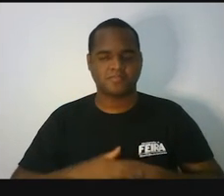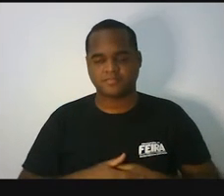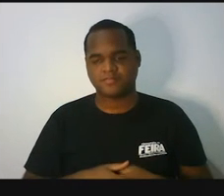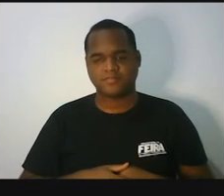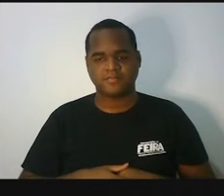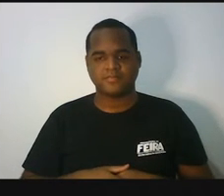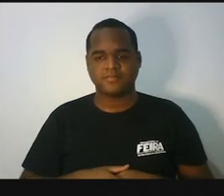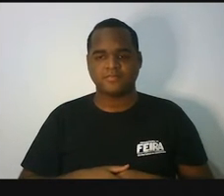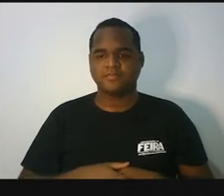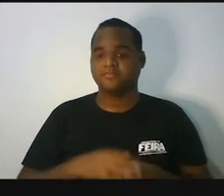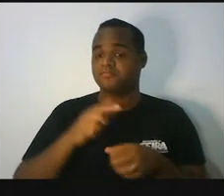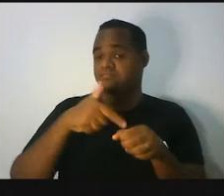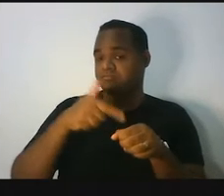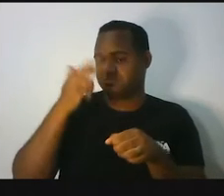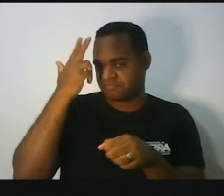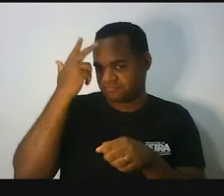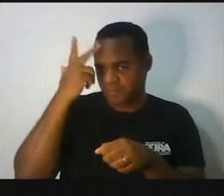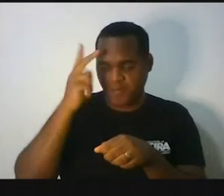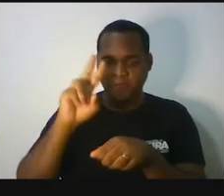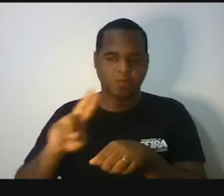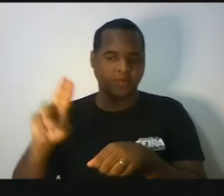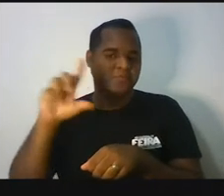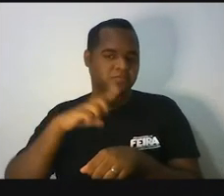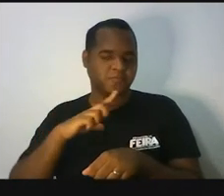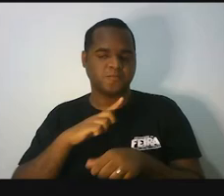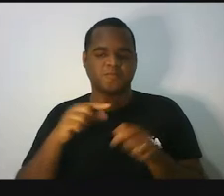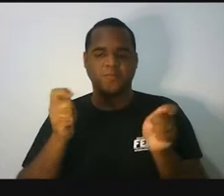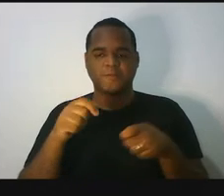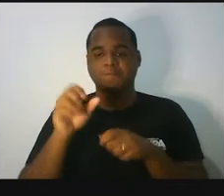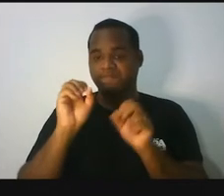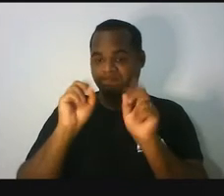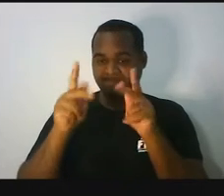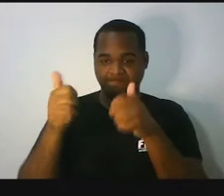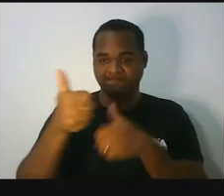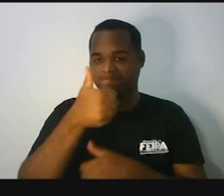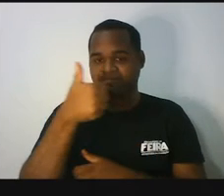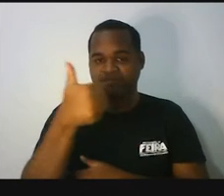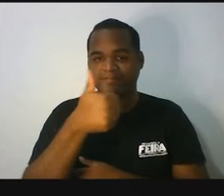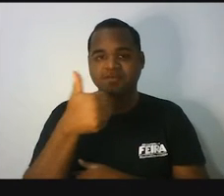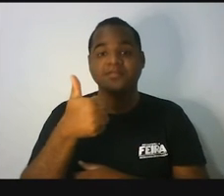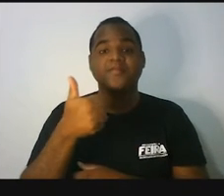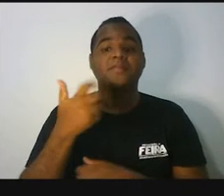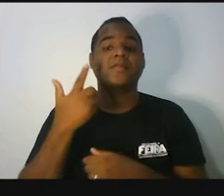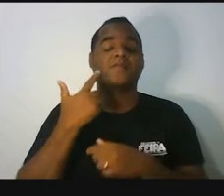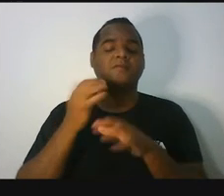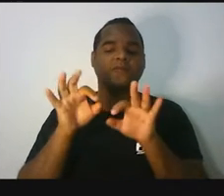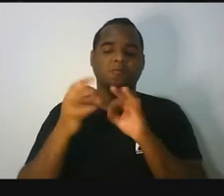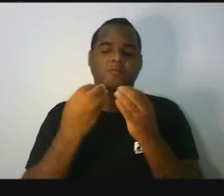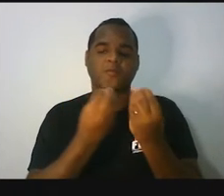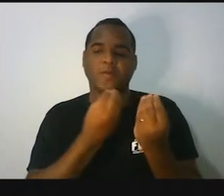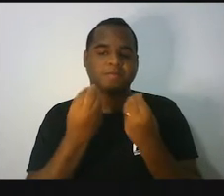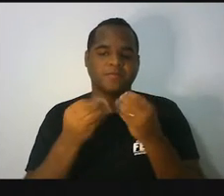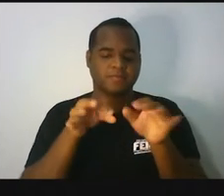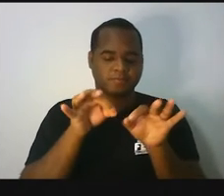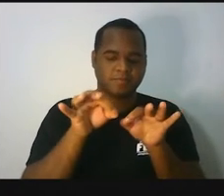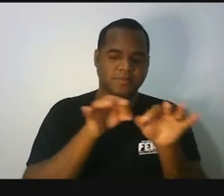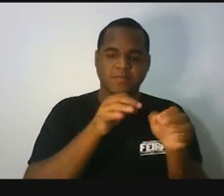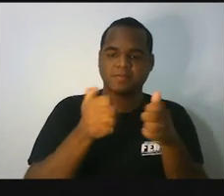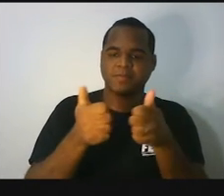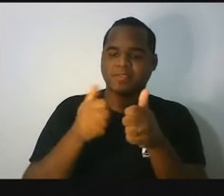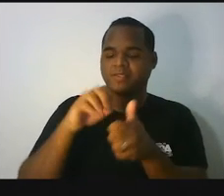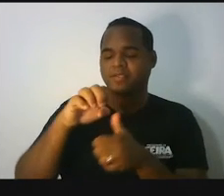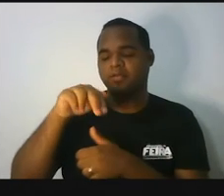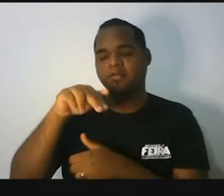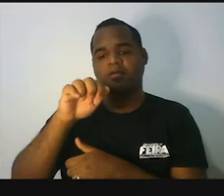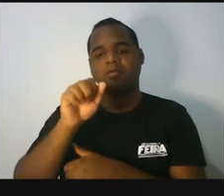comum que está sendo utilizado nessa situação. Belezinha? Vamos entender como é que a gente montou aquela equação. Aquela